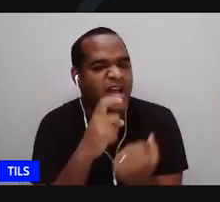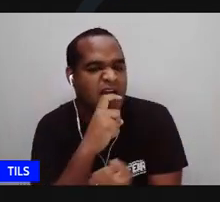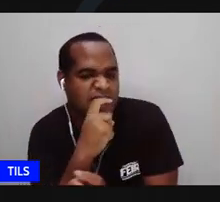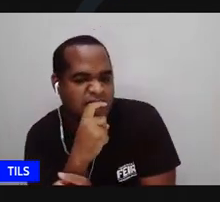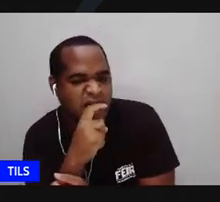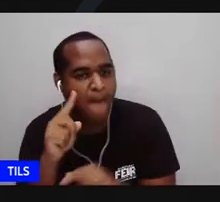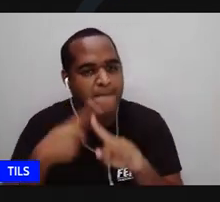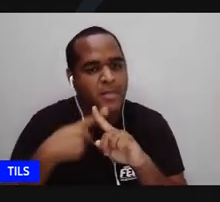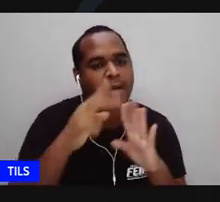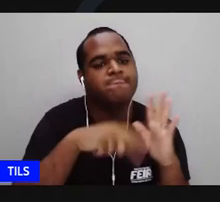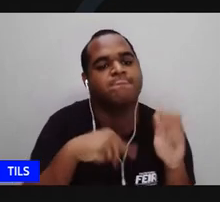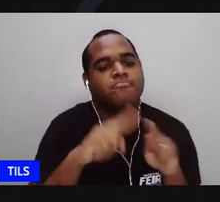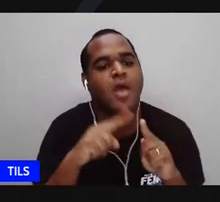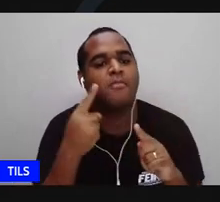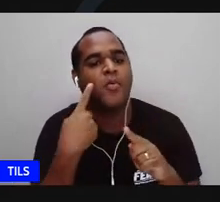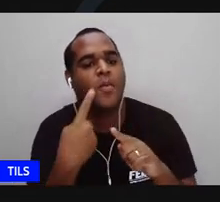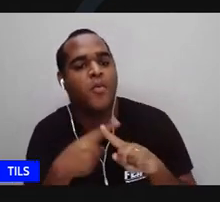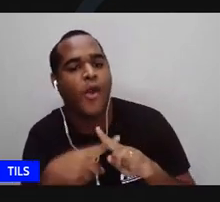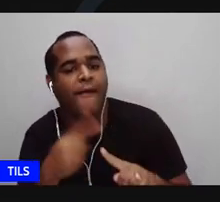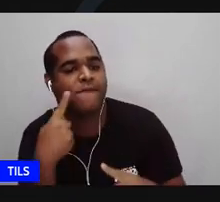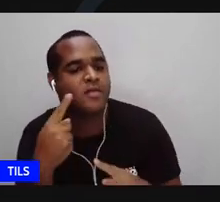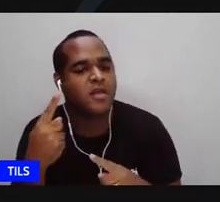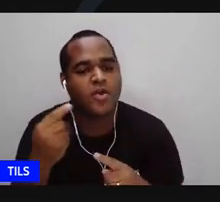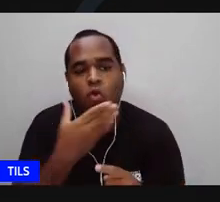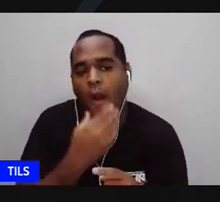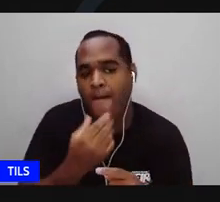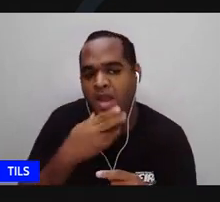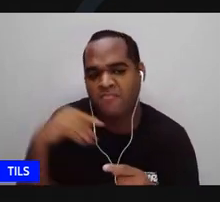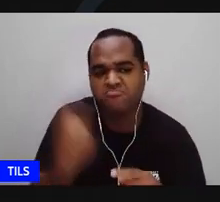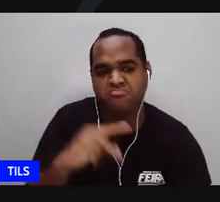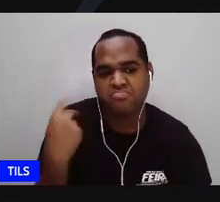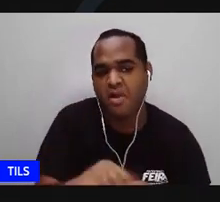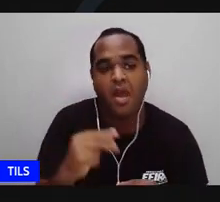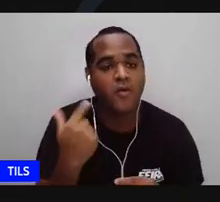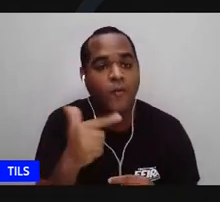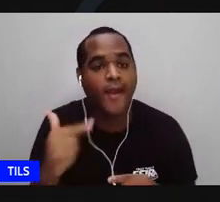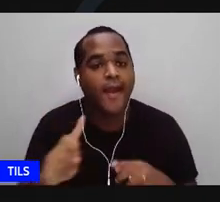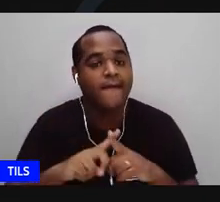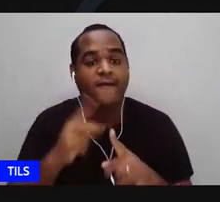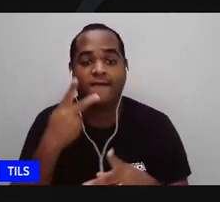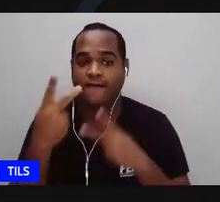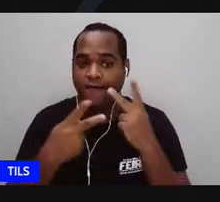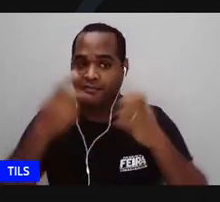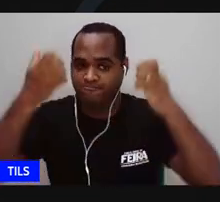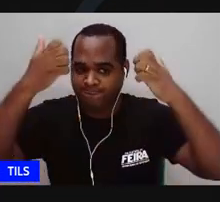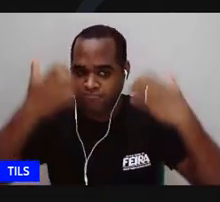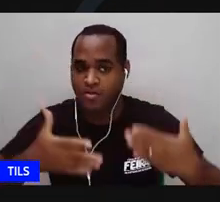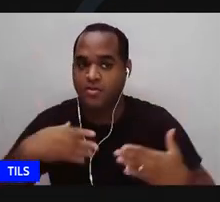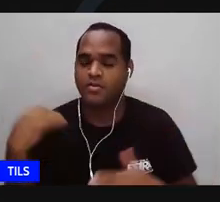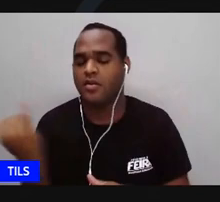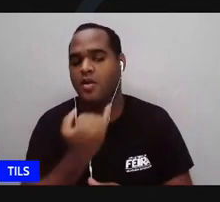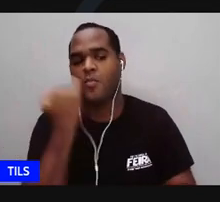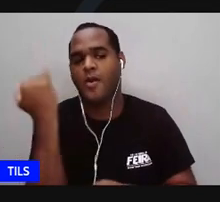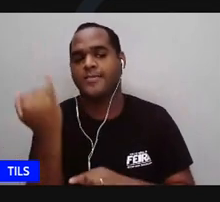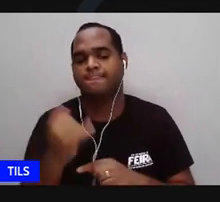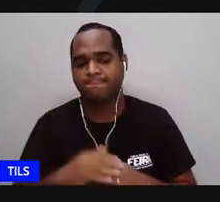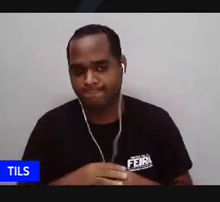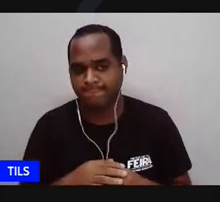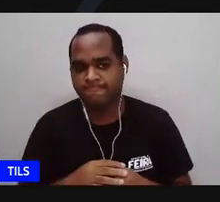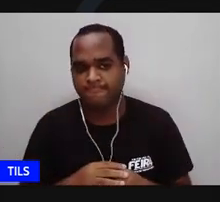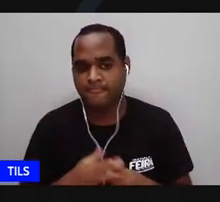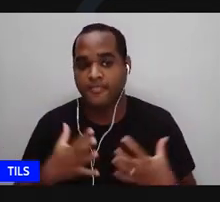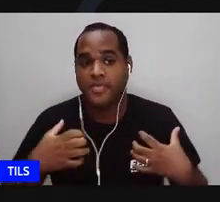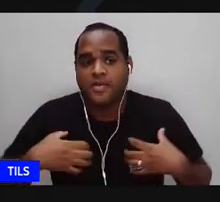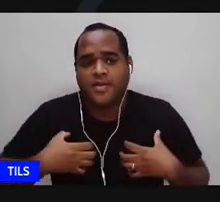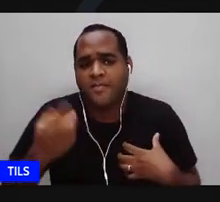ela sabia ler porque ela não vivia poema de homem até falar isso é importante porque a gente vai pensar esse é um